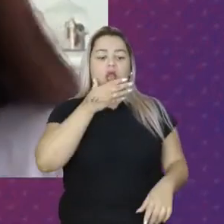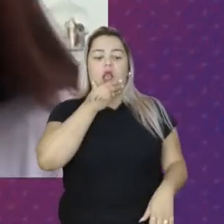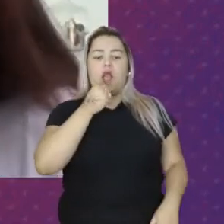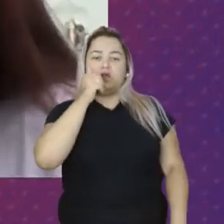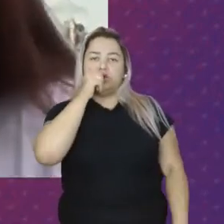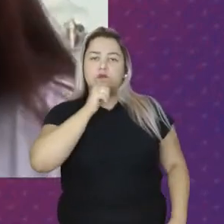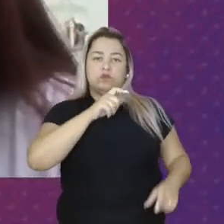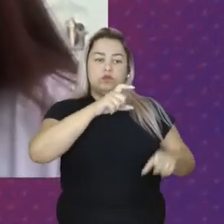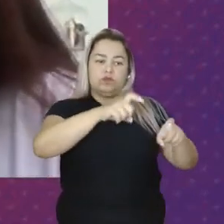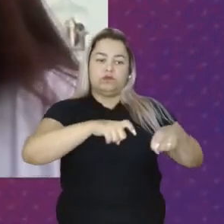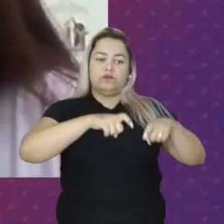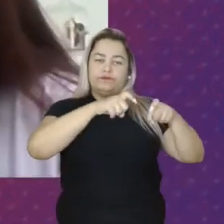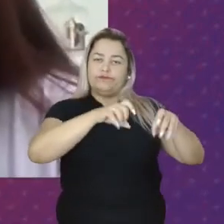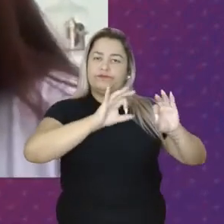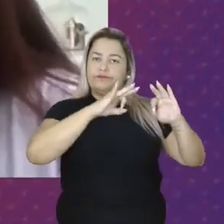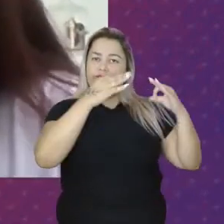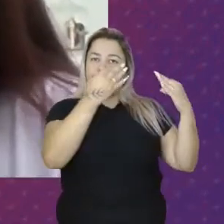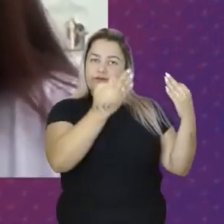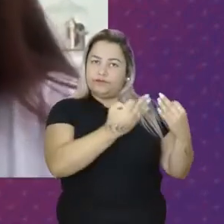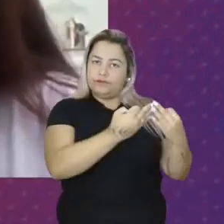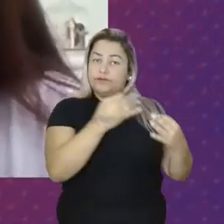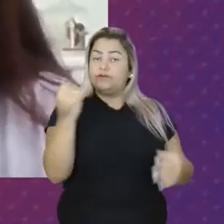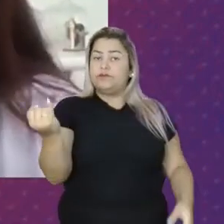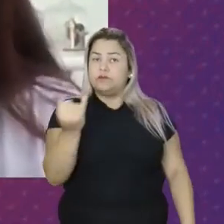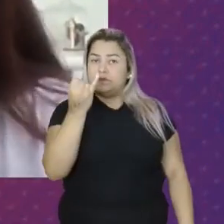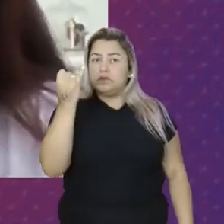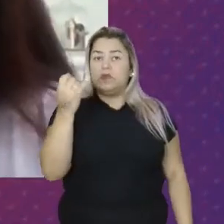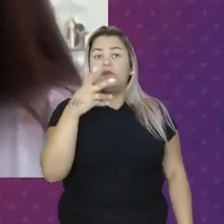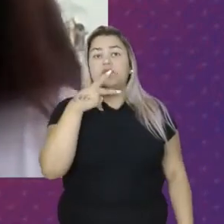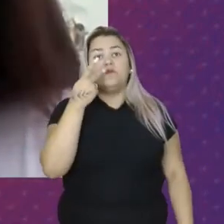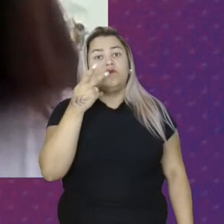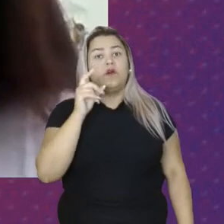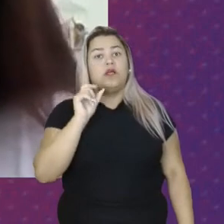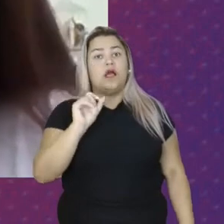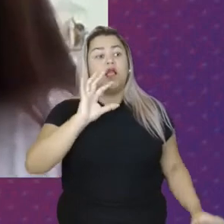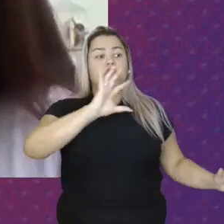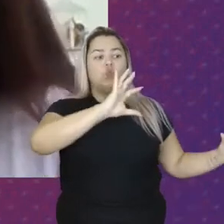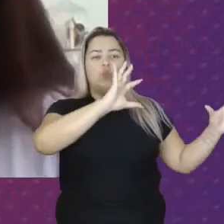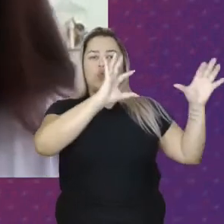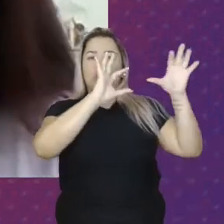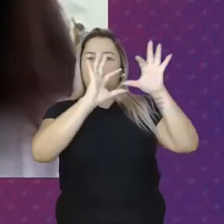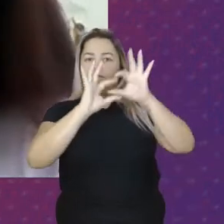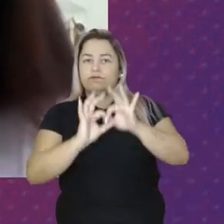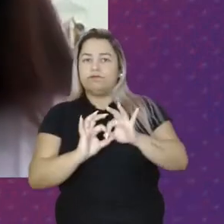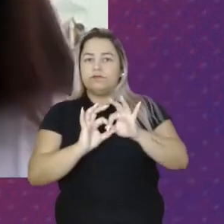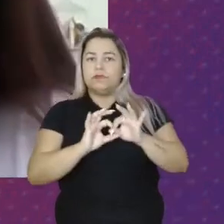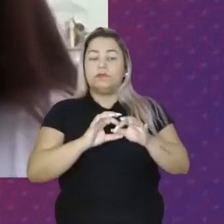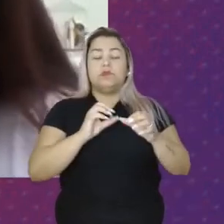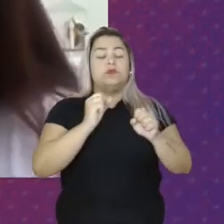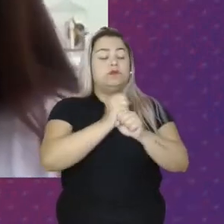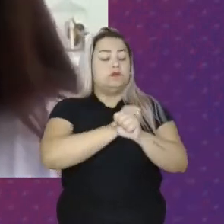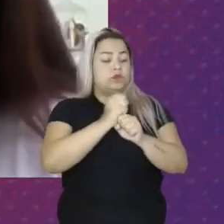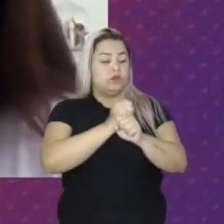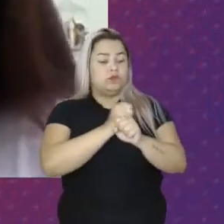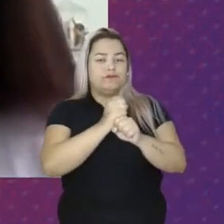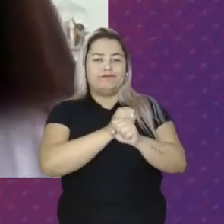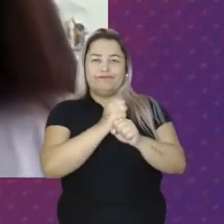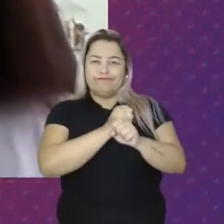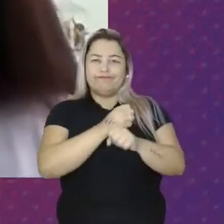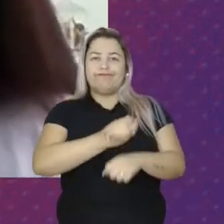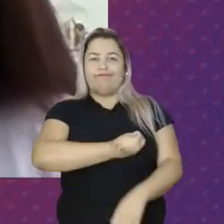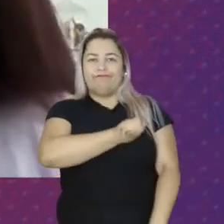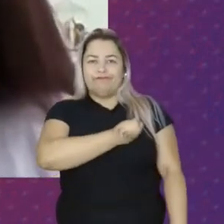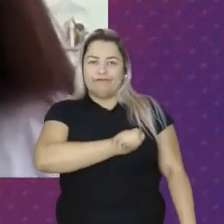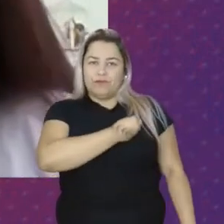E as agricultoras familiares E é importante Também dizer Nesse contexto Político Que nesses últimos Anos Nós vivenciamos